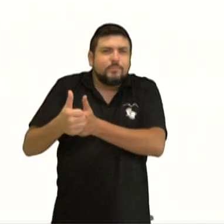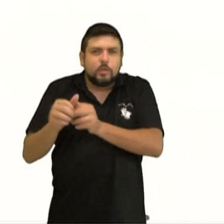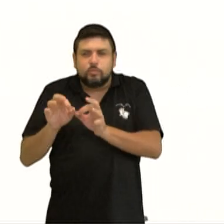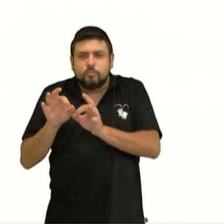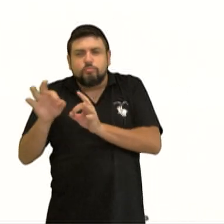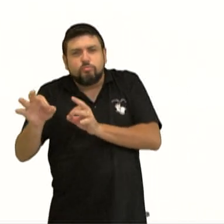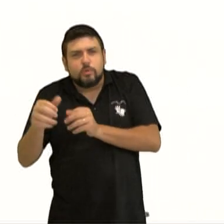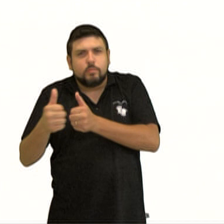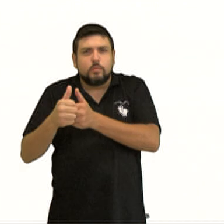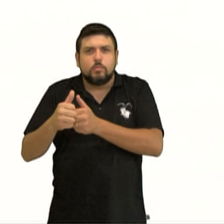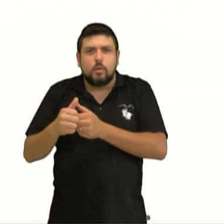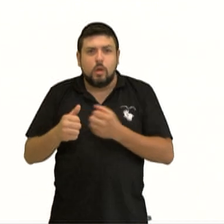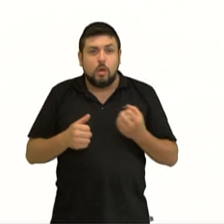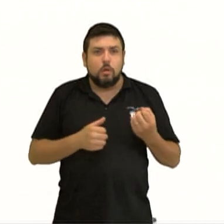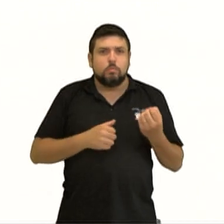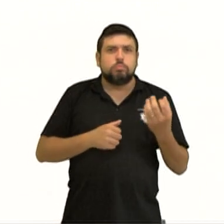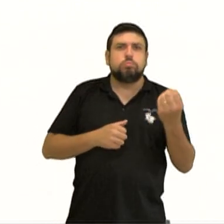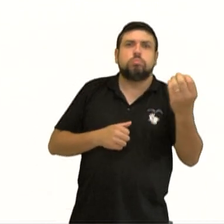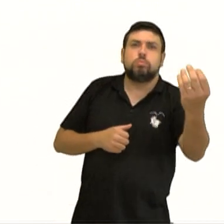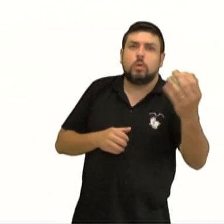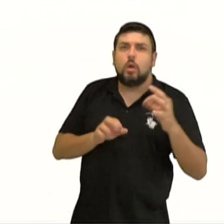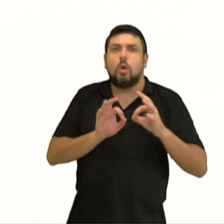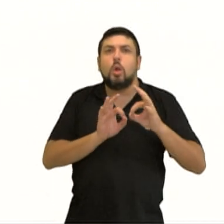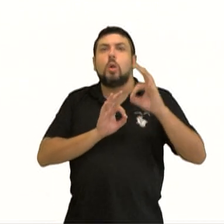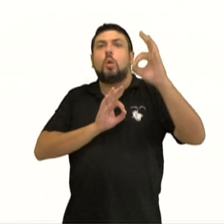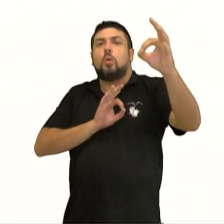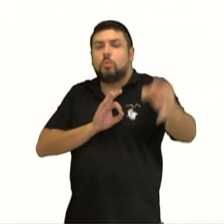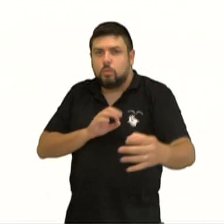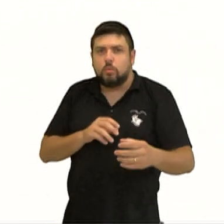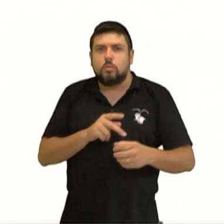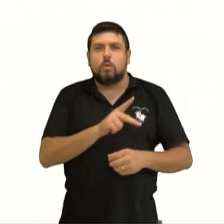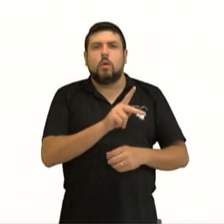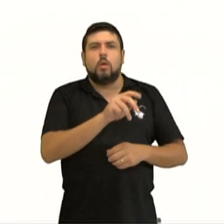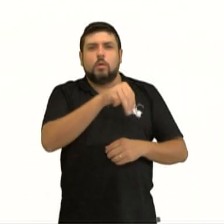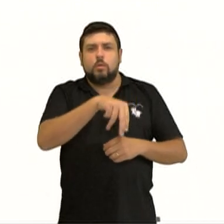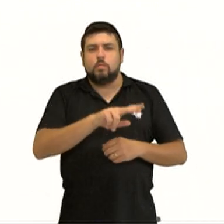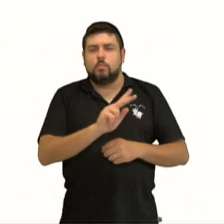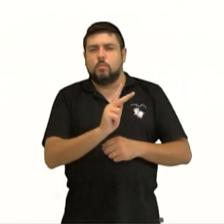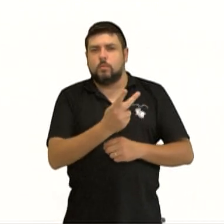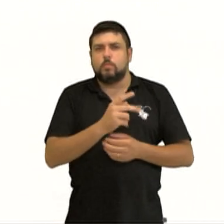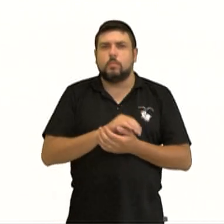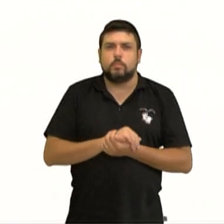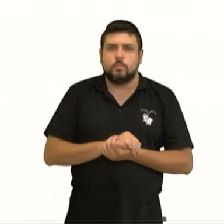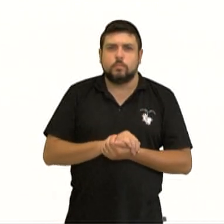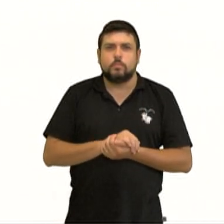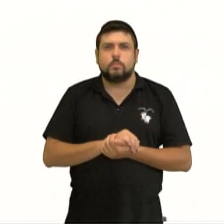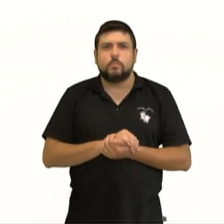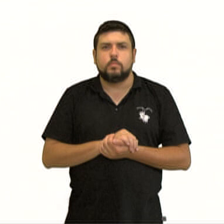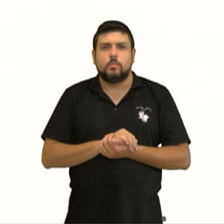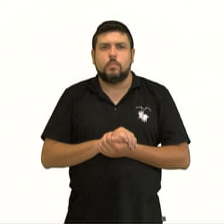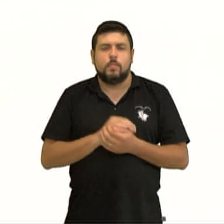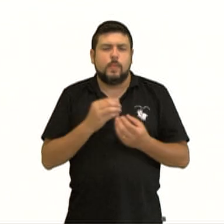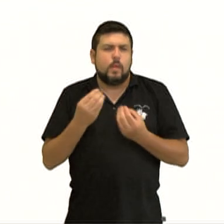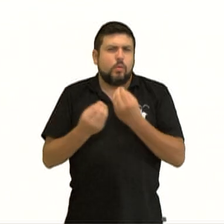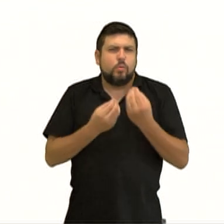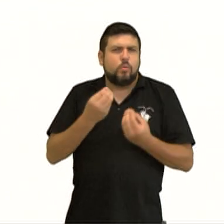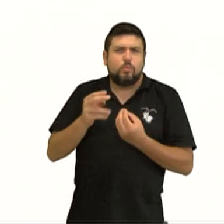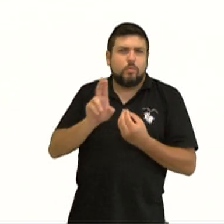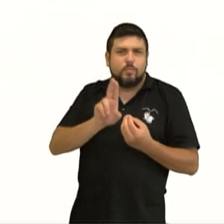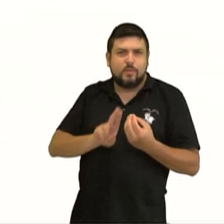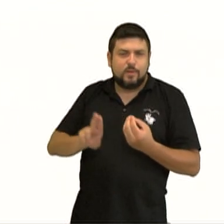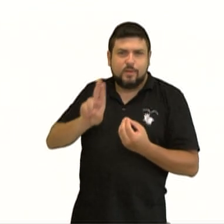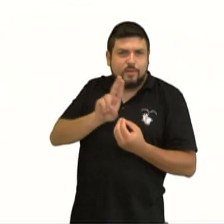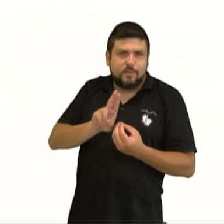movimentos mais longos, quilômetros por hora. Mas vamos lá, quando a gente utiliza cada unidade dessa, certo, as suas unidades